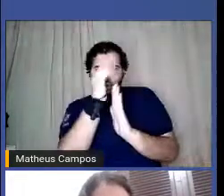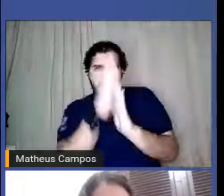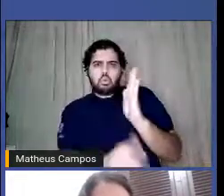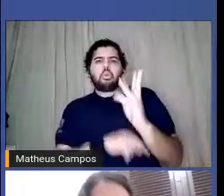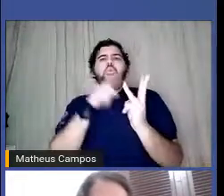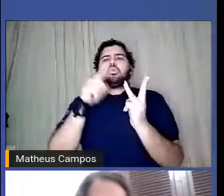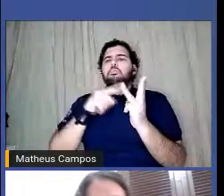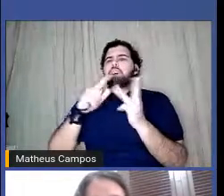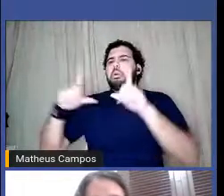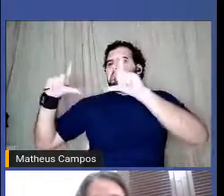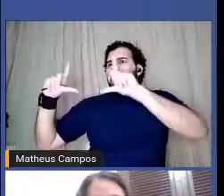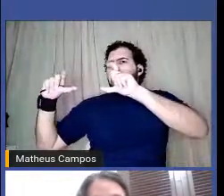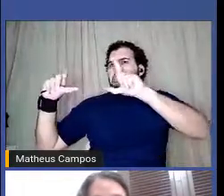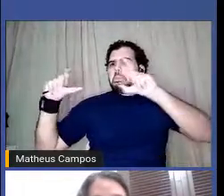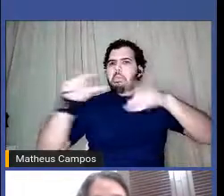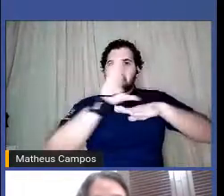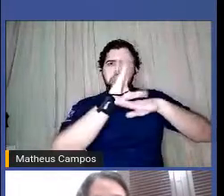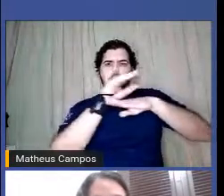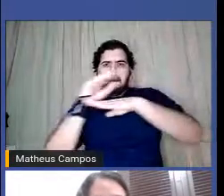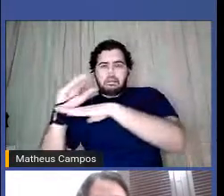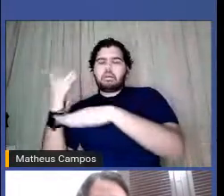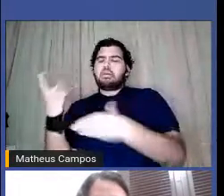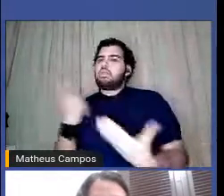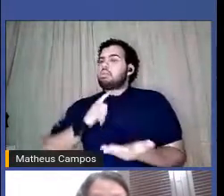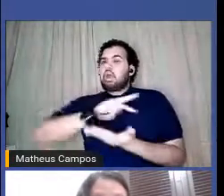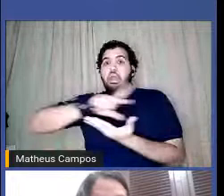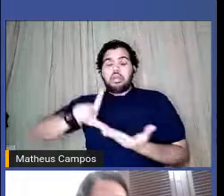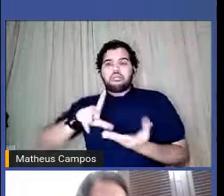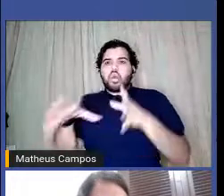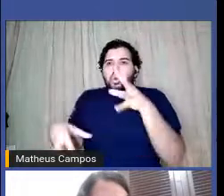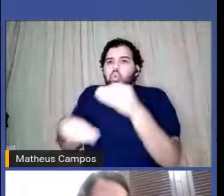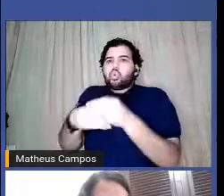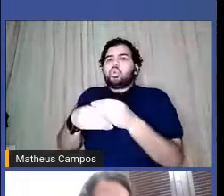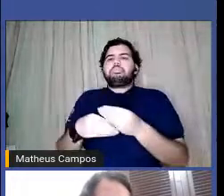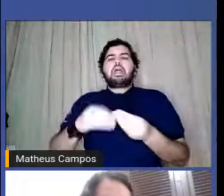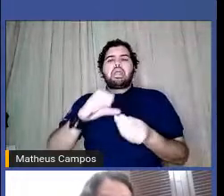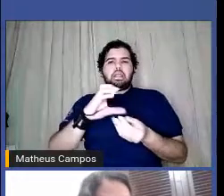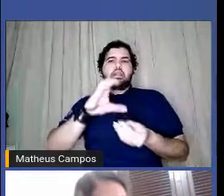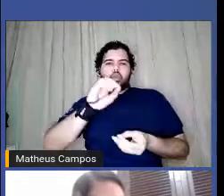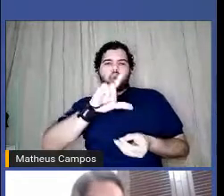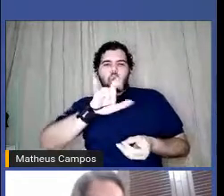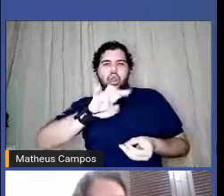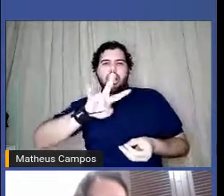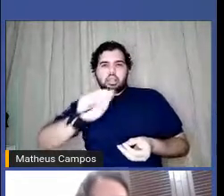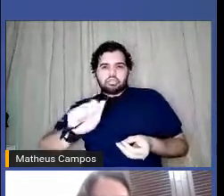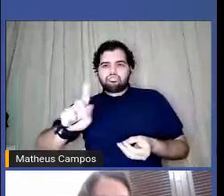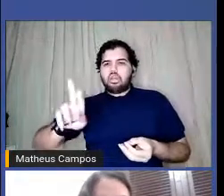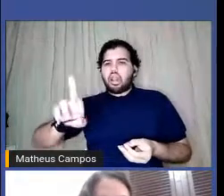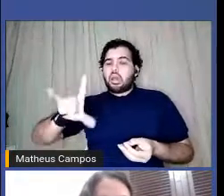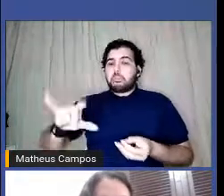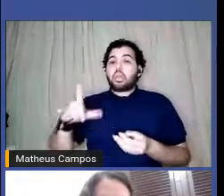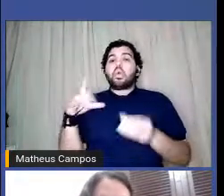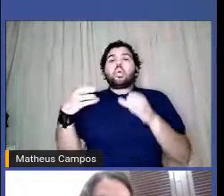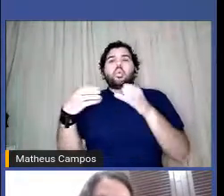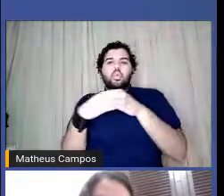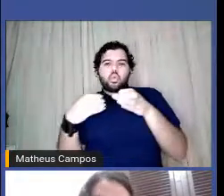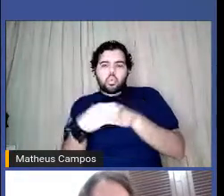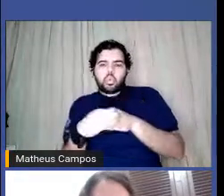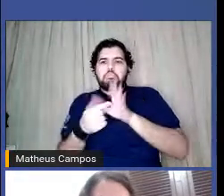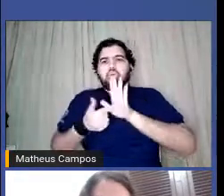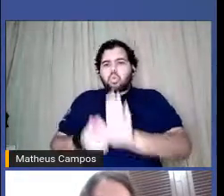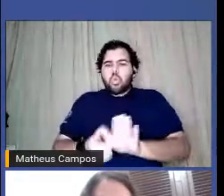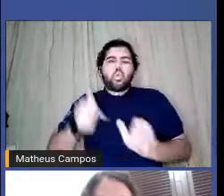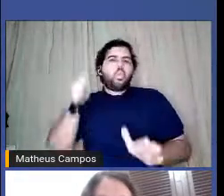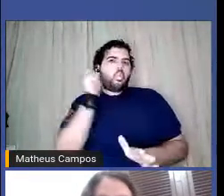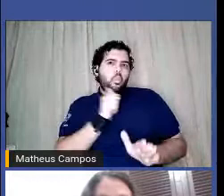fotografia. Então, a coletiva Barrosas, ela é um grupo, uma coletiva, né, que a gente traz para o feminino aí